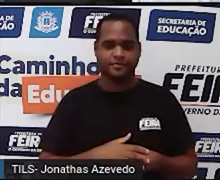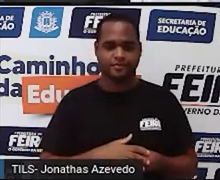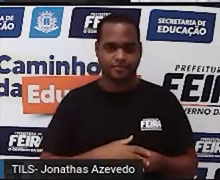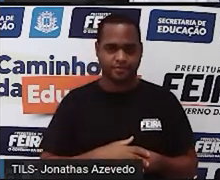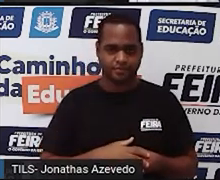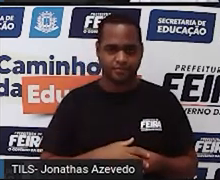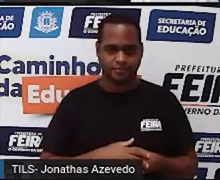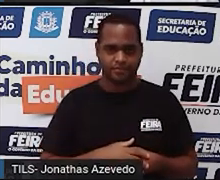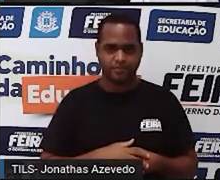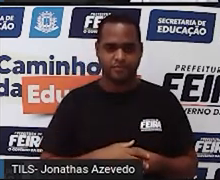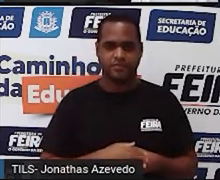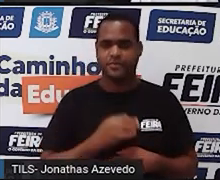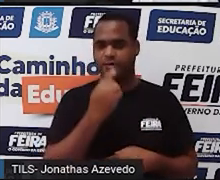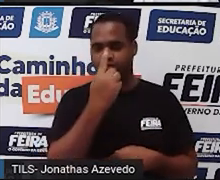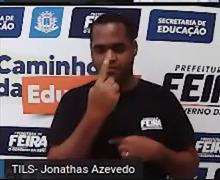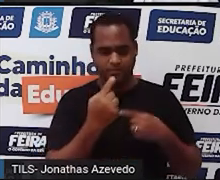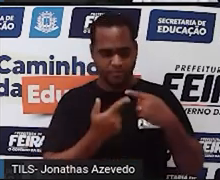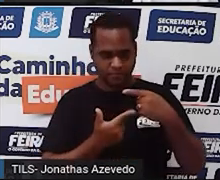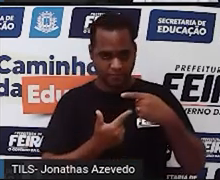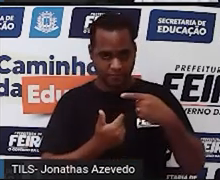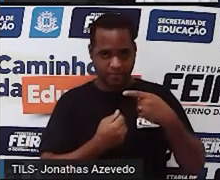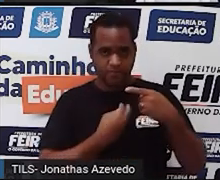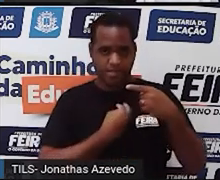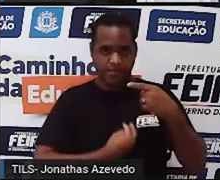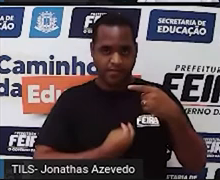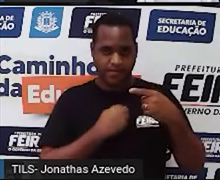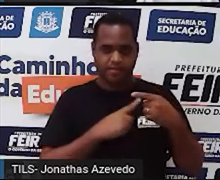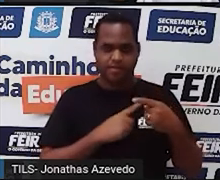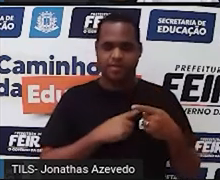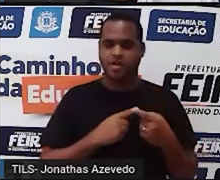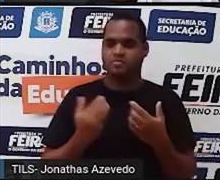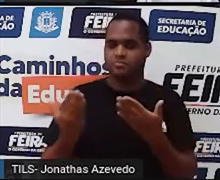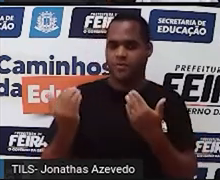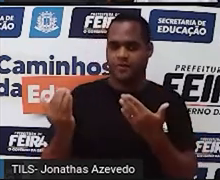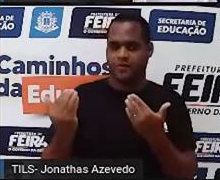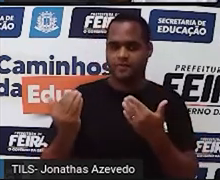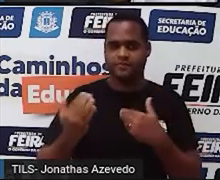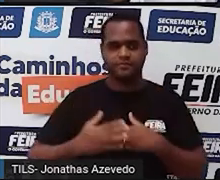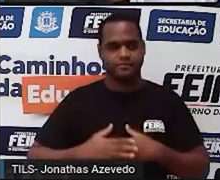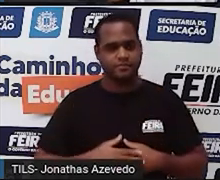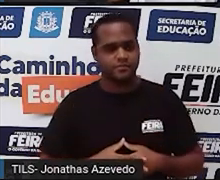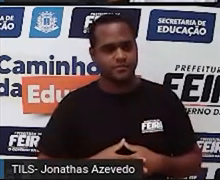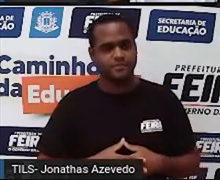Um dozeavos da sua vida passou como rapaz.